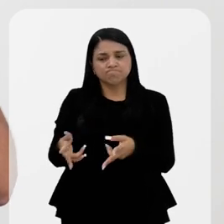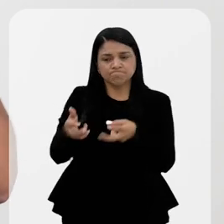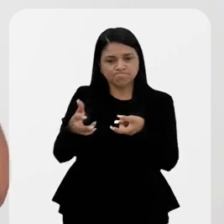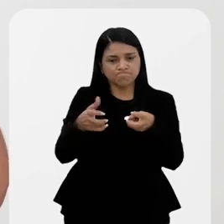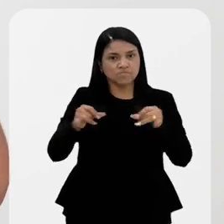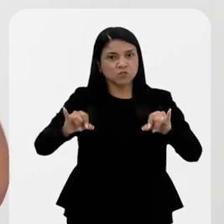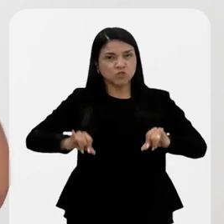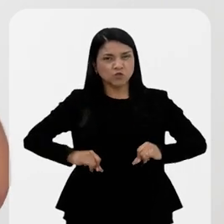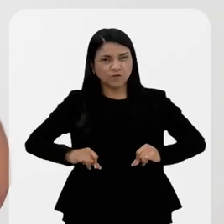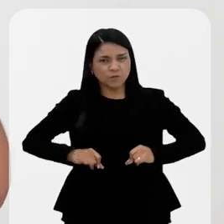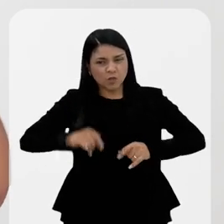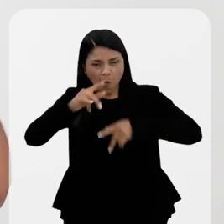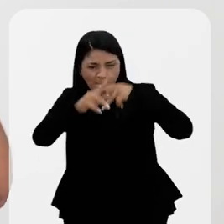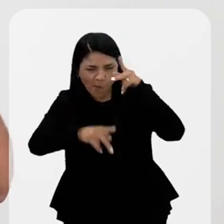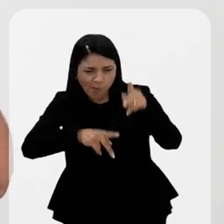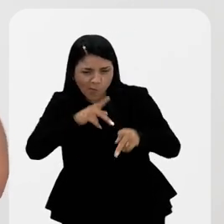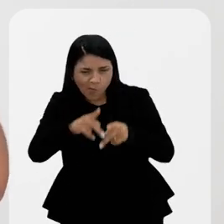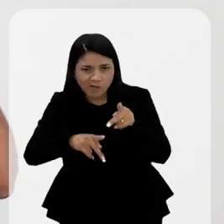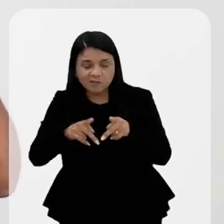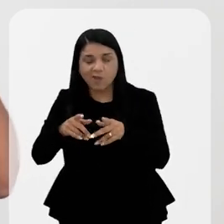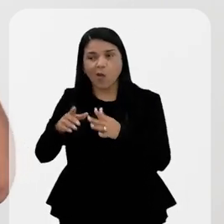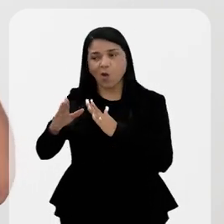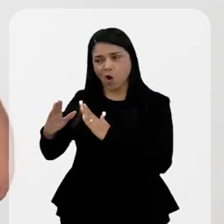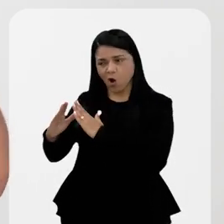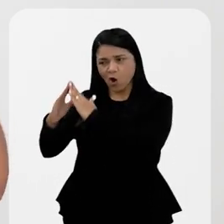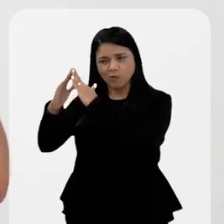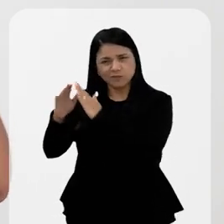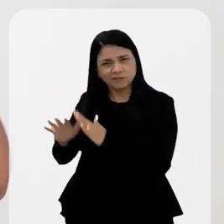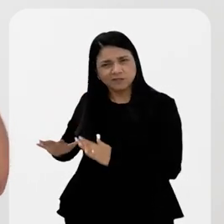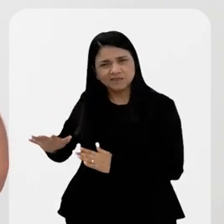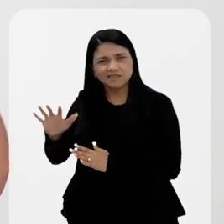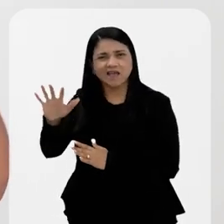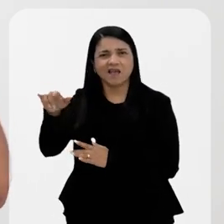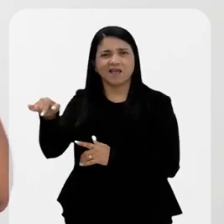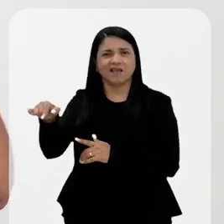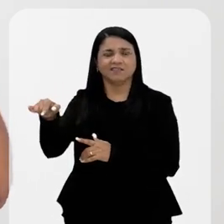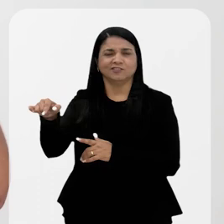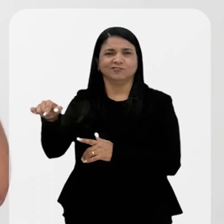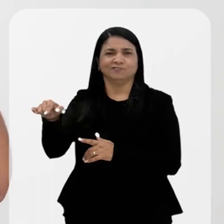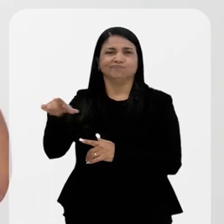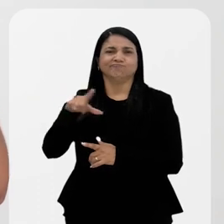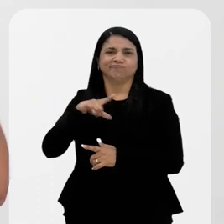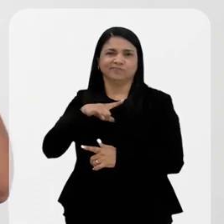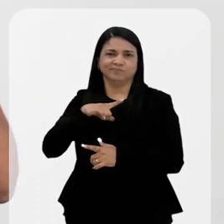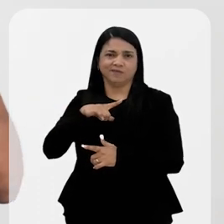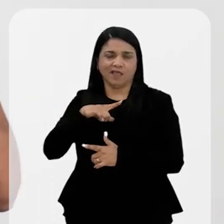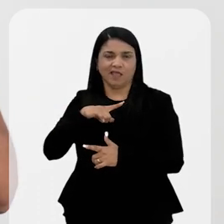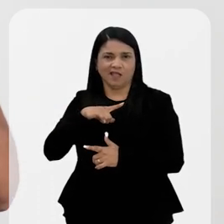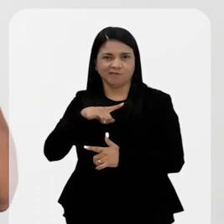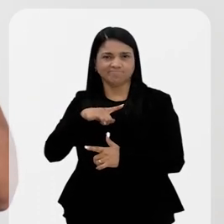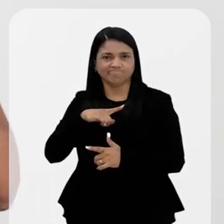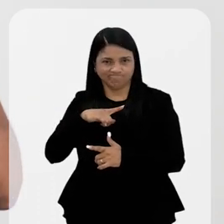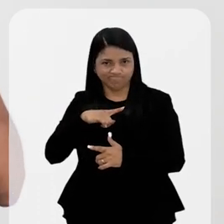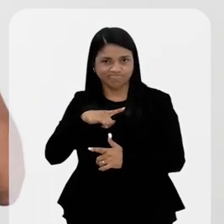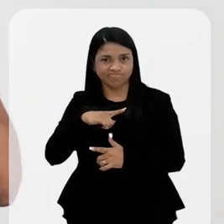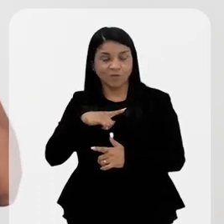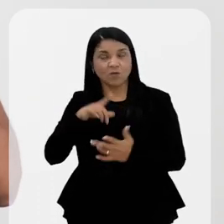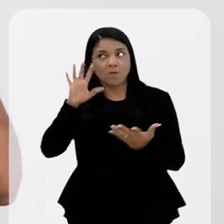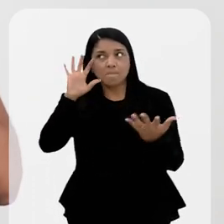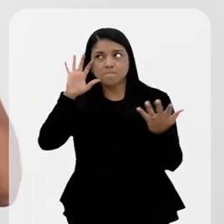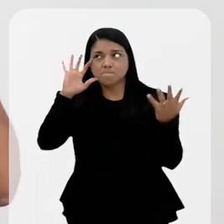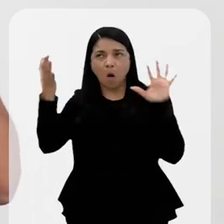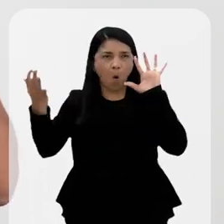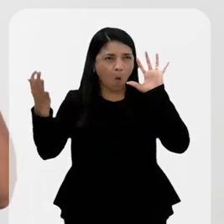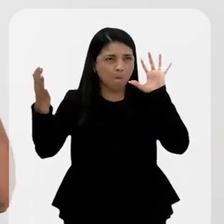sofrimento e o impacto que essas populações, principalmente comunidades periféricas, comunidades de favela, têm quando acontecem os